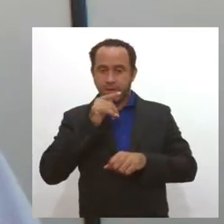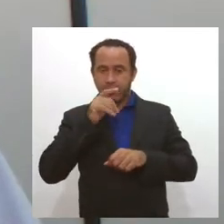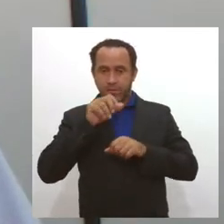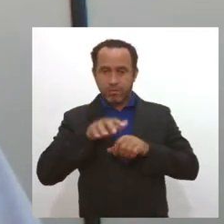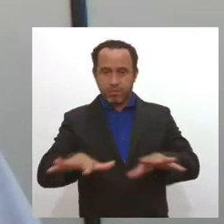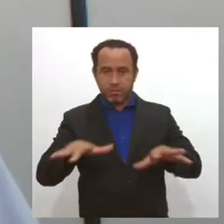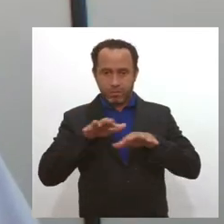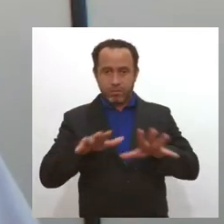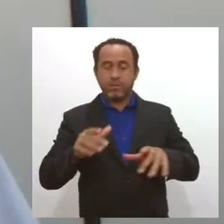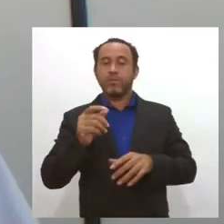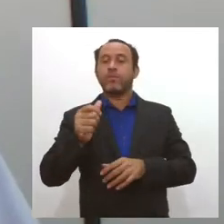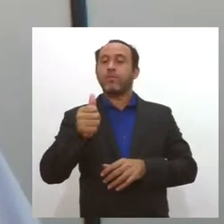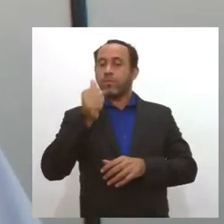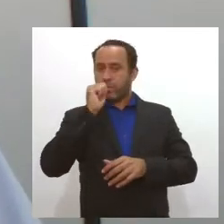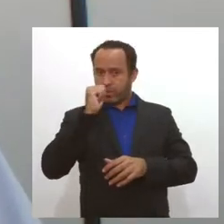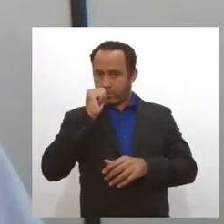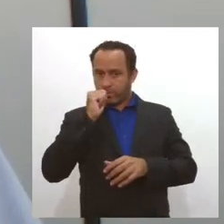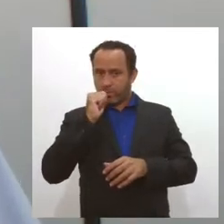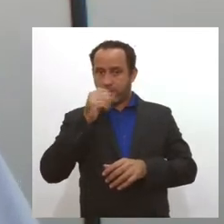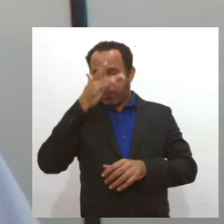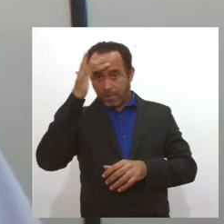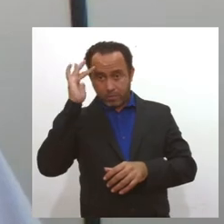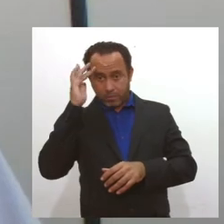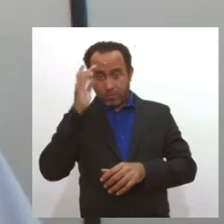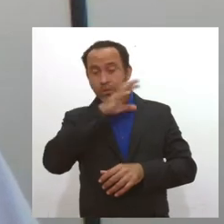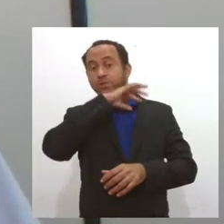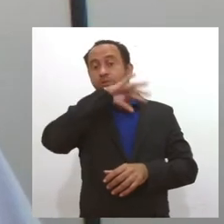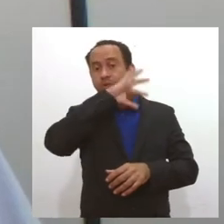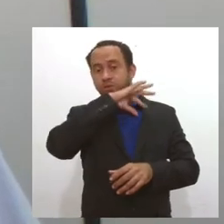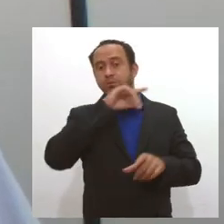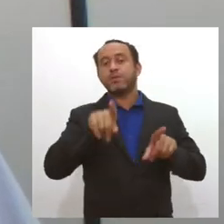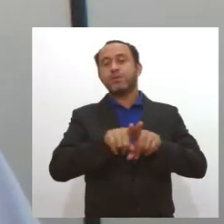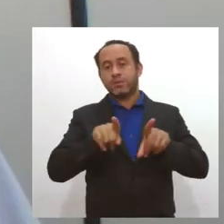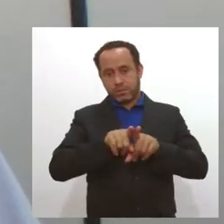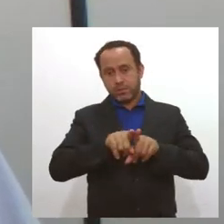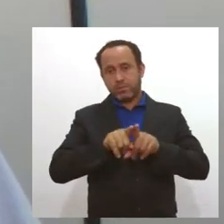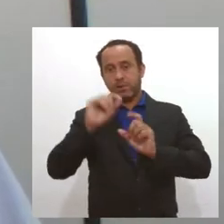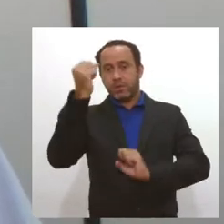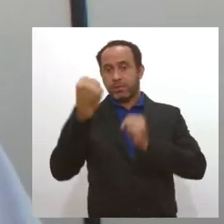humano e animal e também para a indústria.